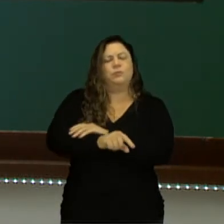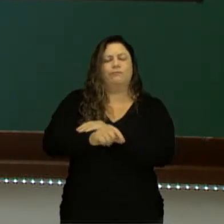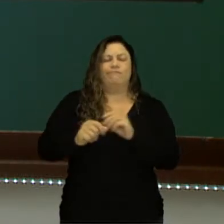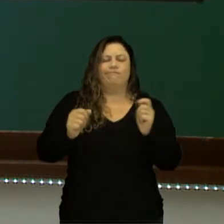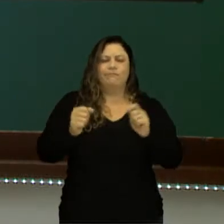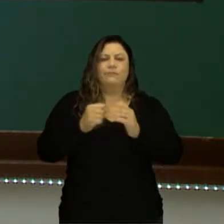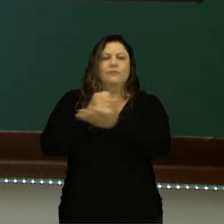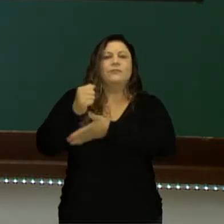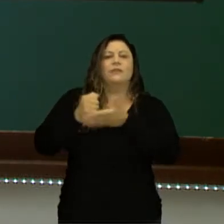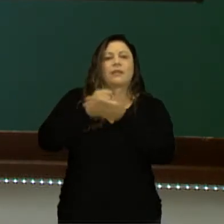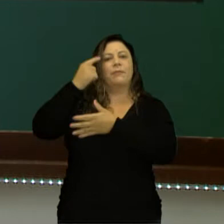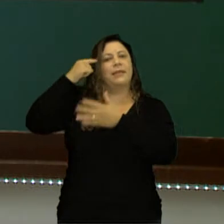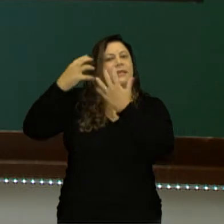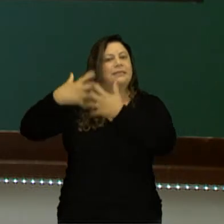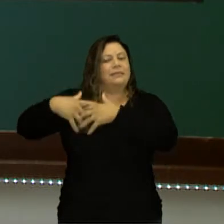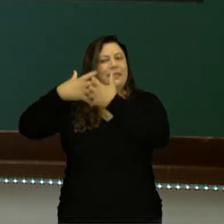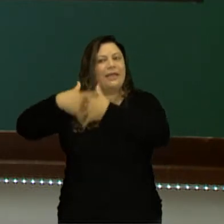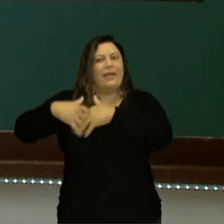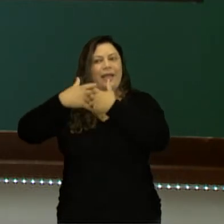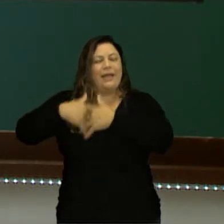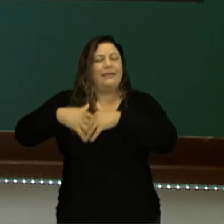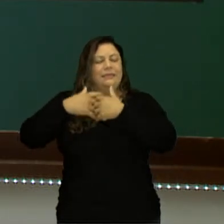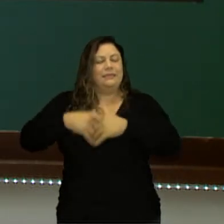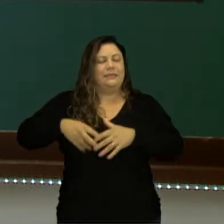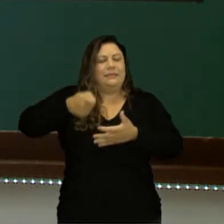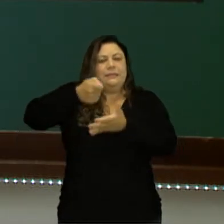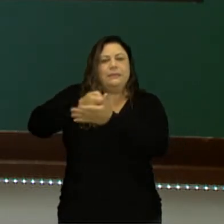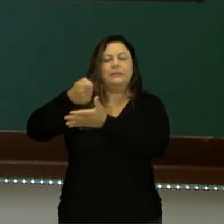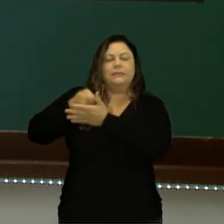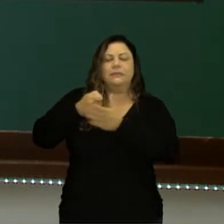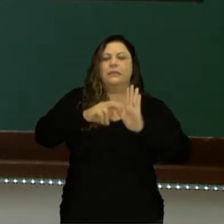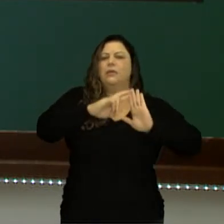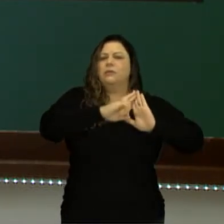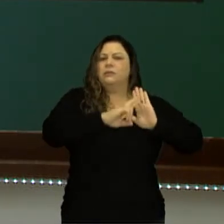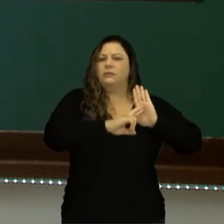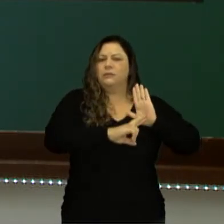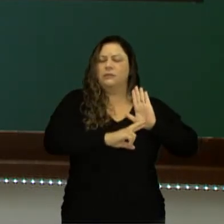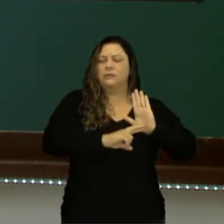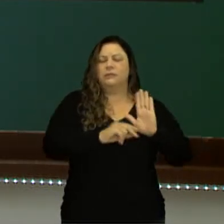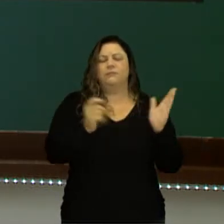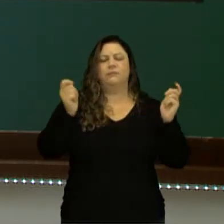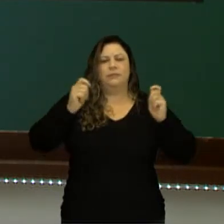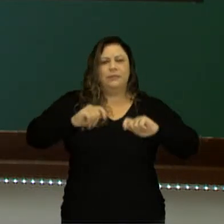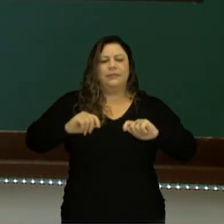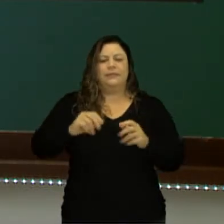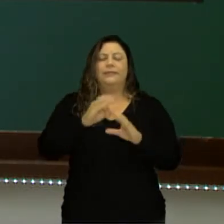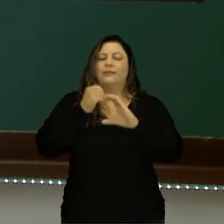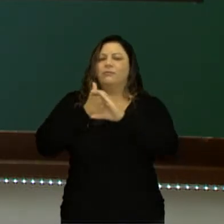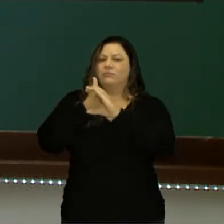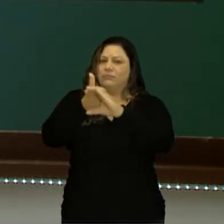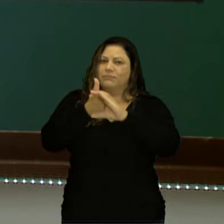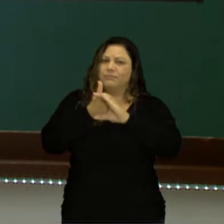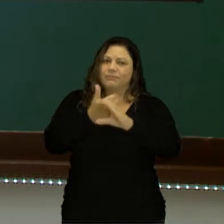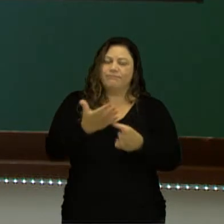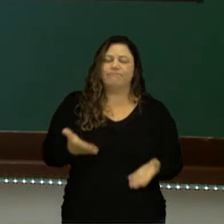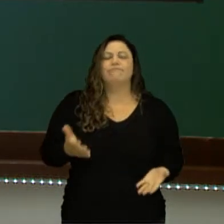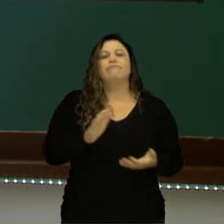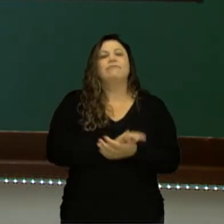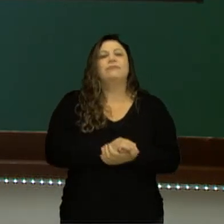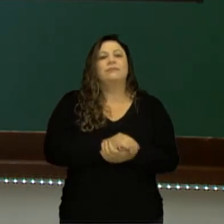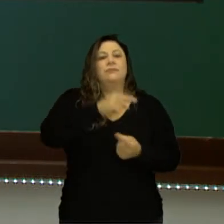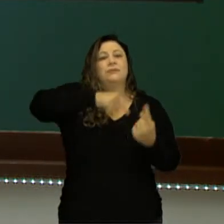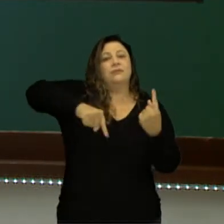uma base racional os dogmas da religião, os dogmas do cristianismo. O